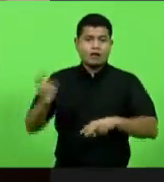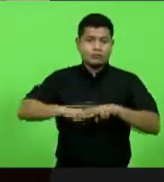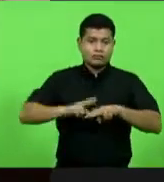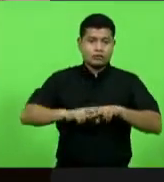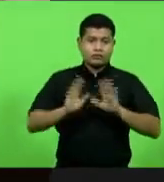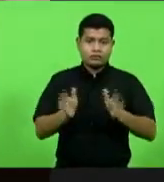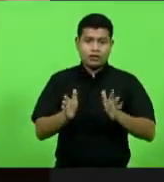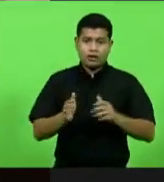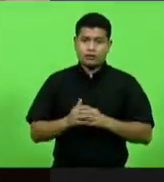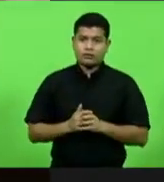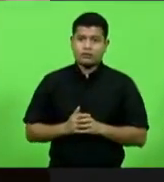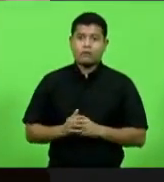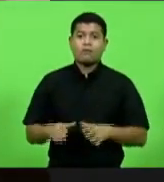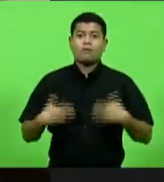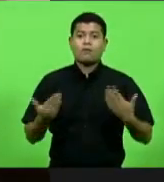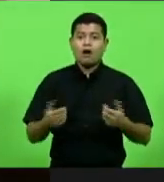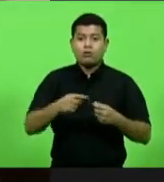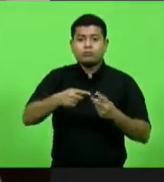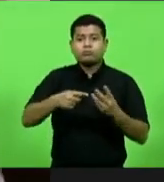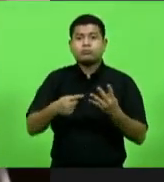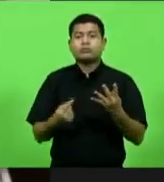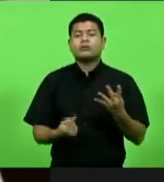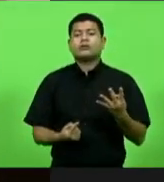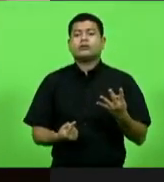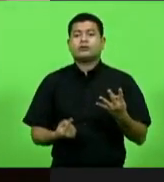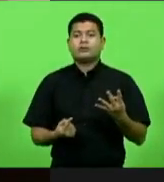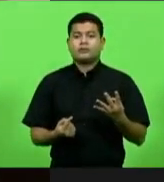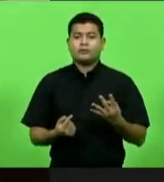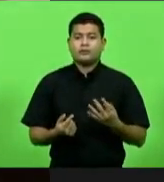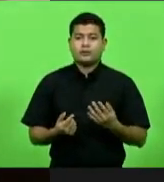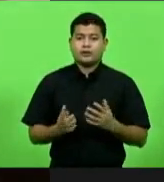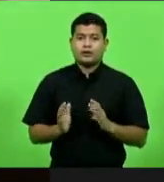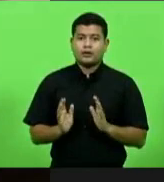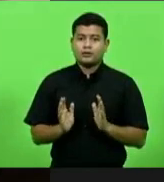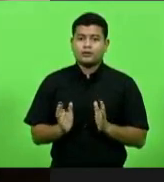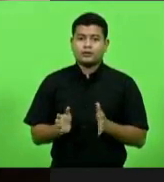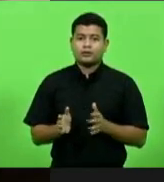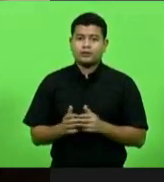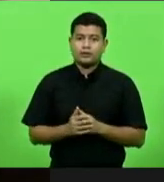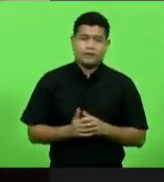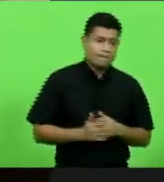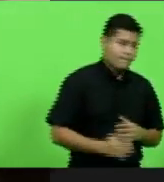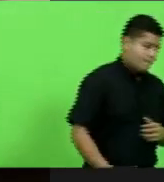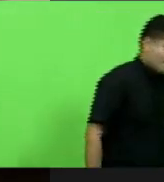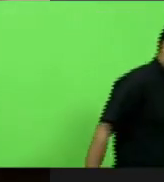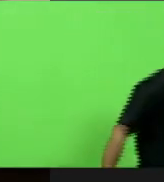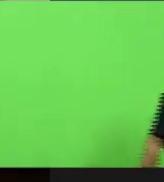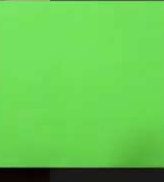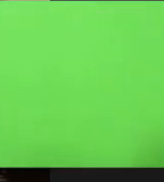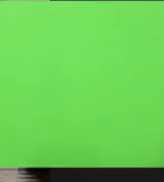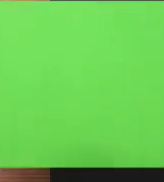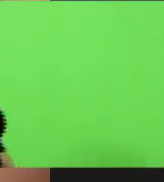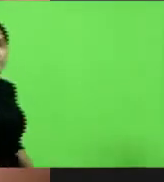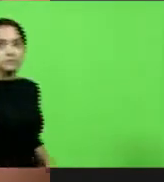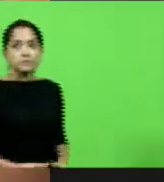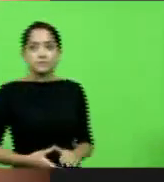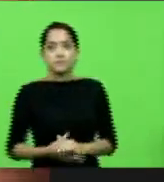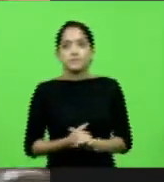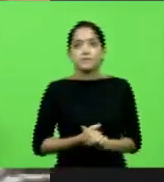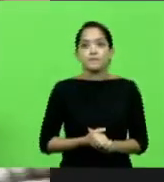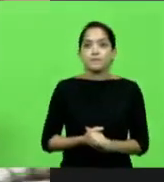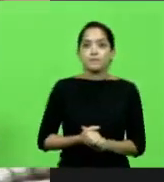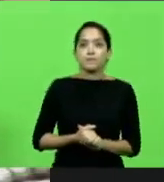Quais as razões de votar o decreto legislativo? Essas razões, cada